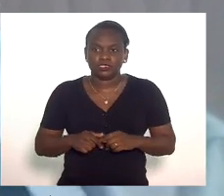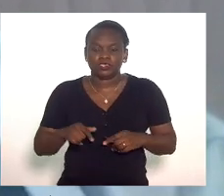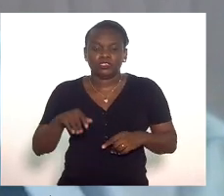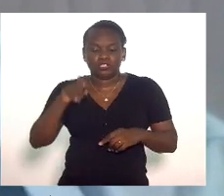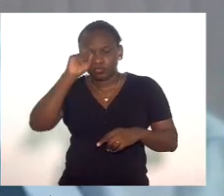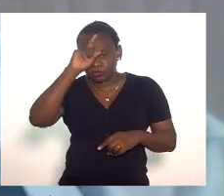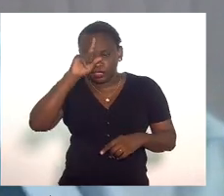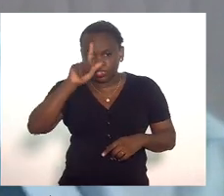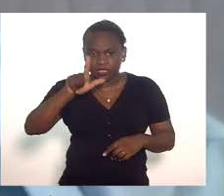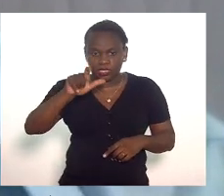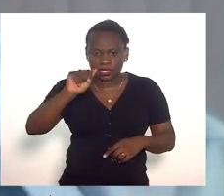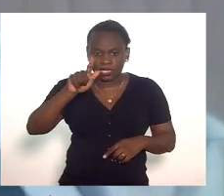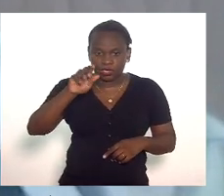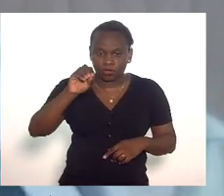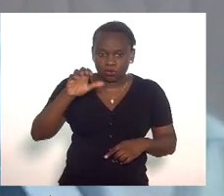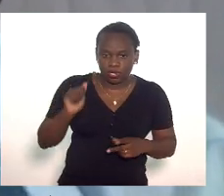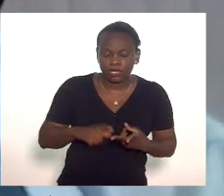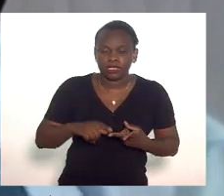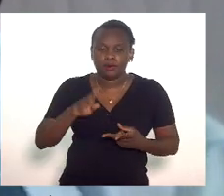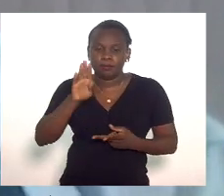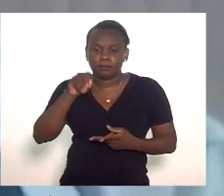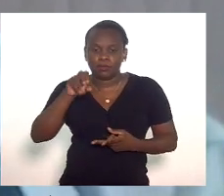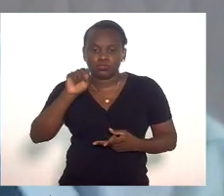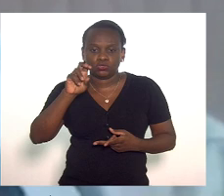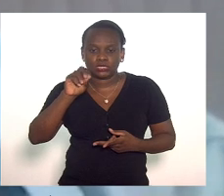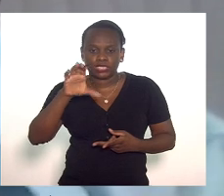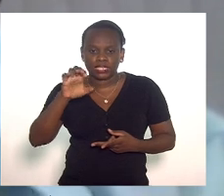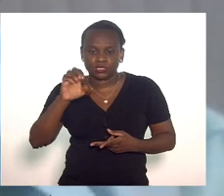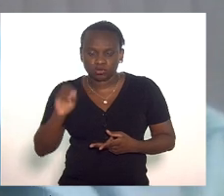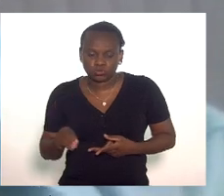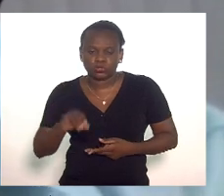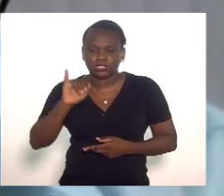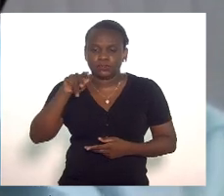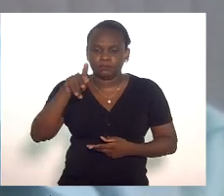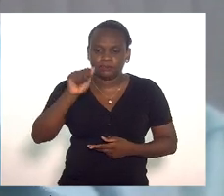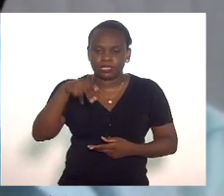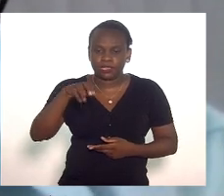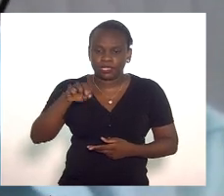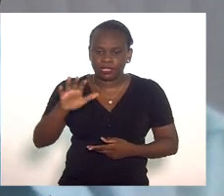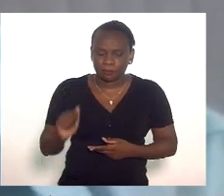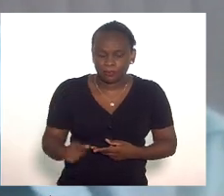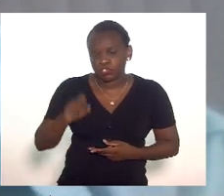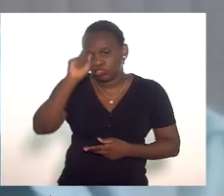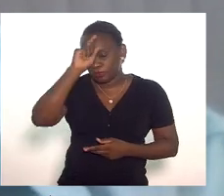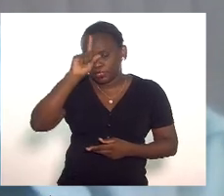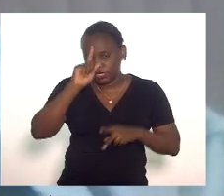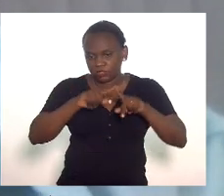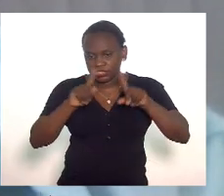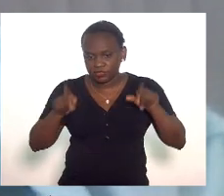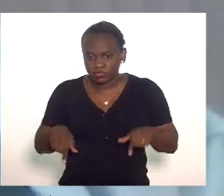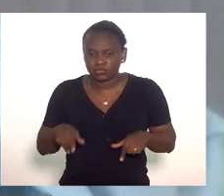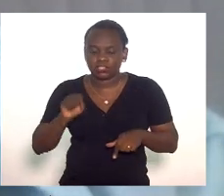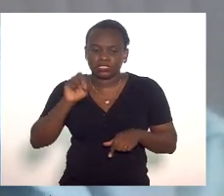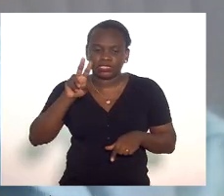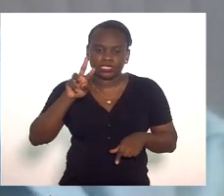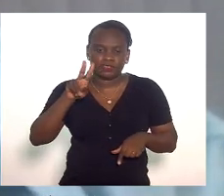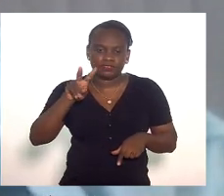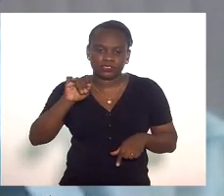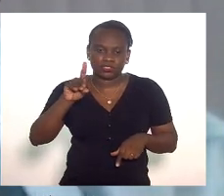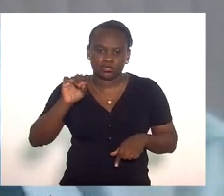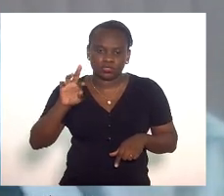hospital da Lagoa bom sucesso Ipanema hospital dos servidores uma quantidade